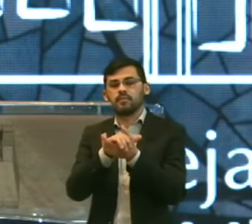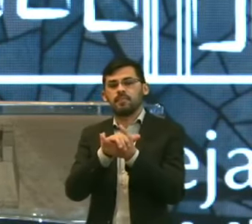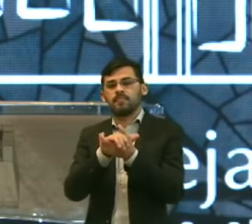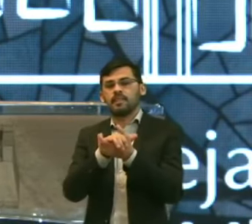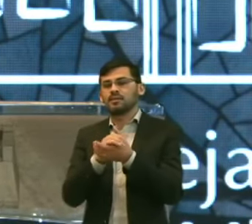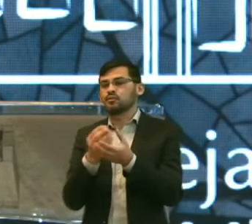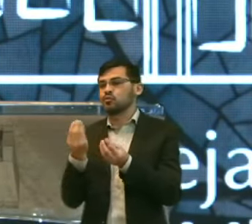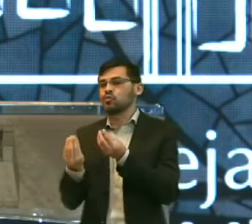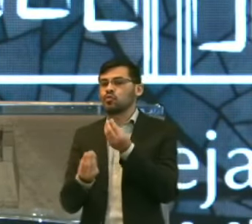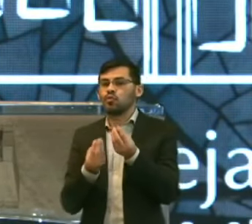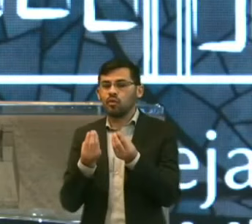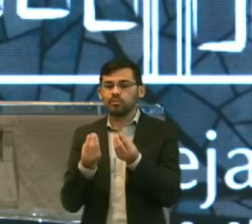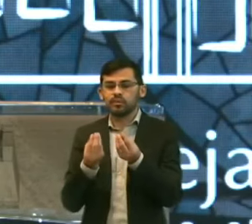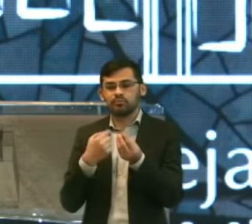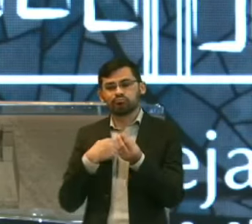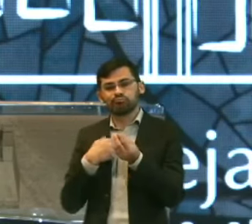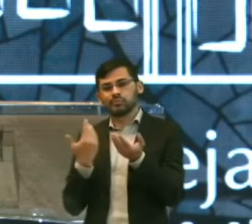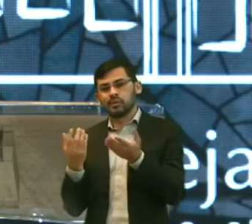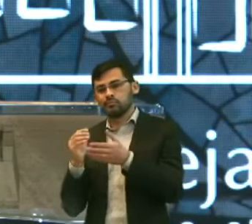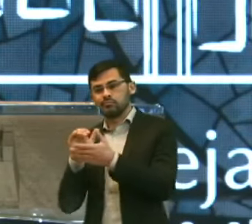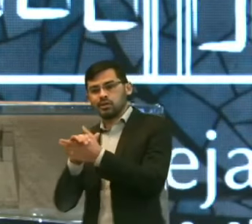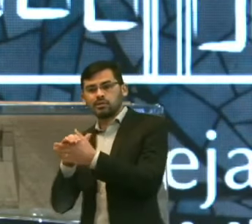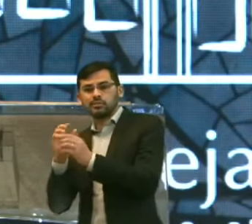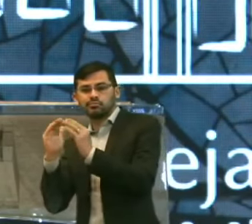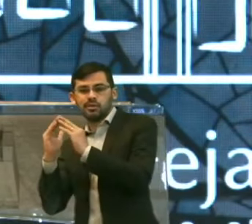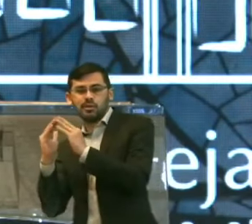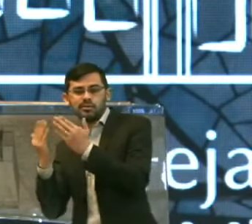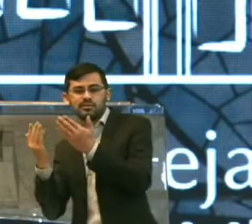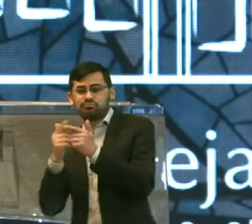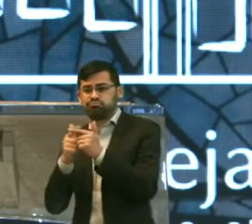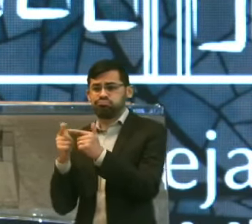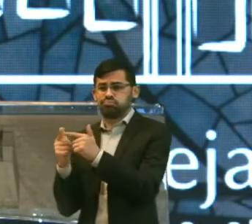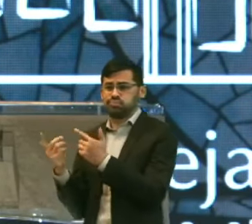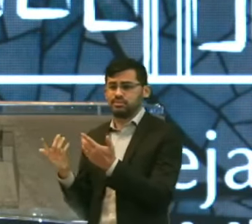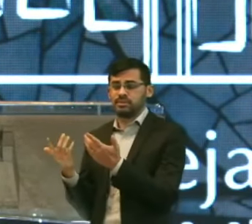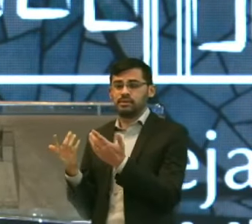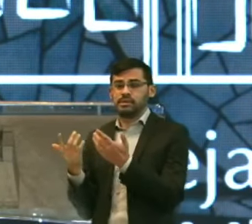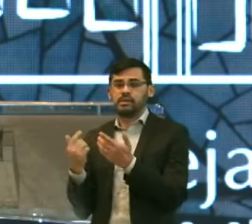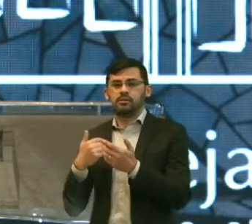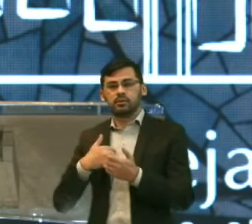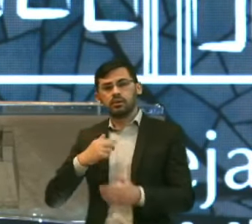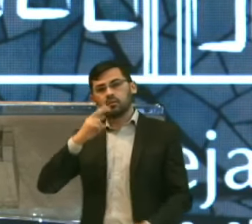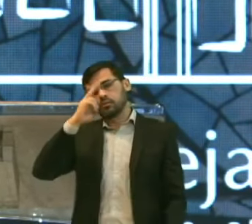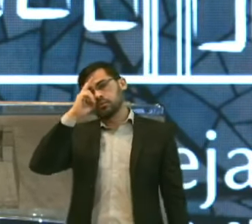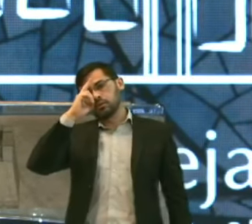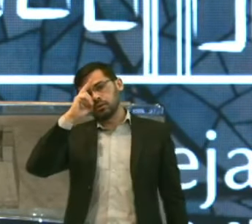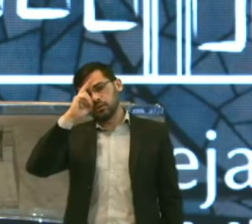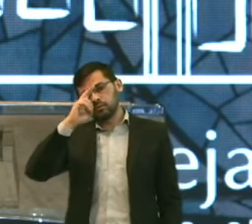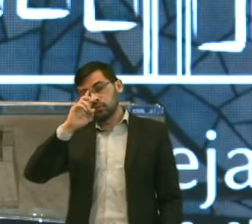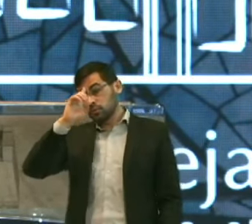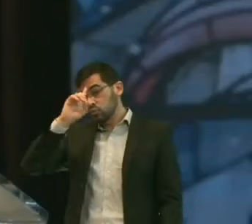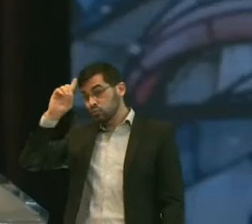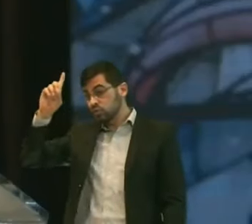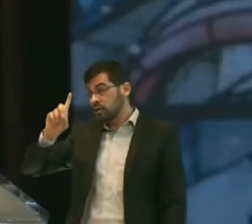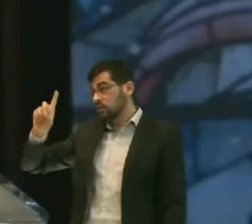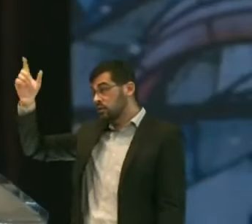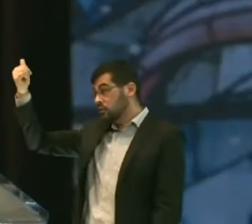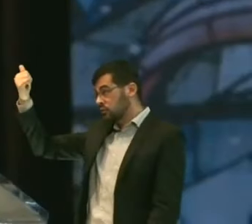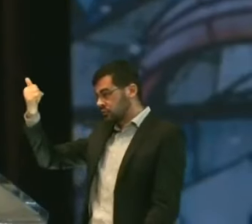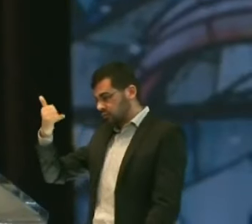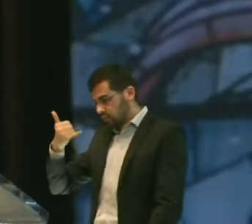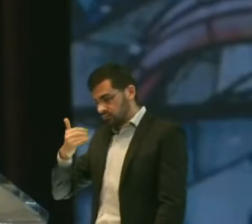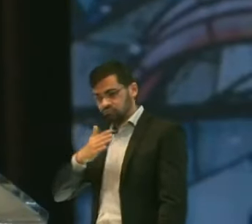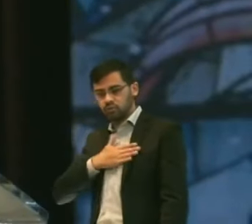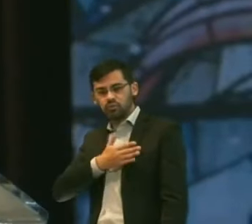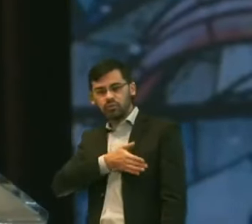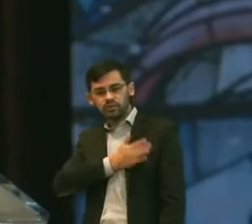como é que ia Manter a minha casa? Ia ser um problema E eu me lembro Que Deus um dia Falou bem forte Ao meu